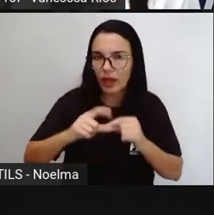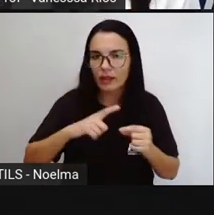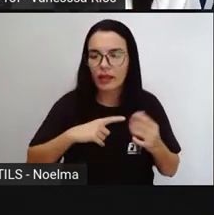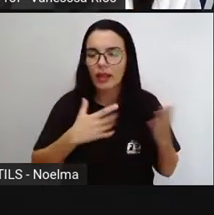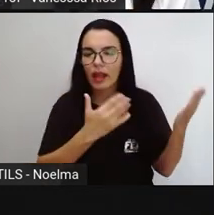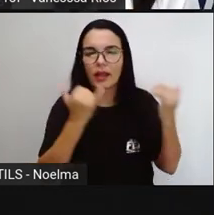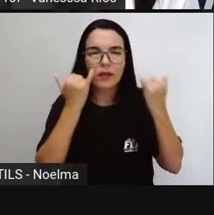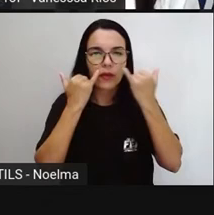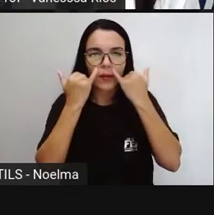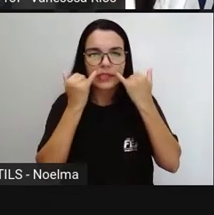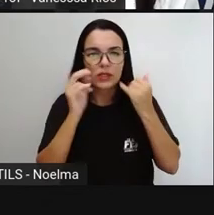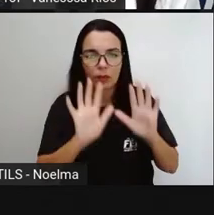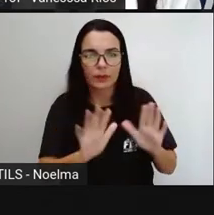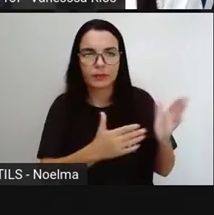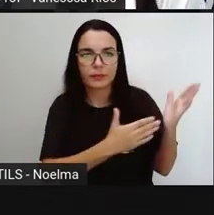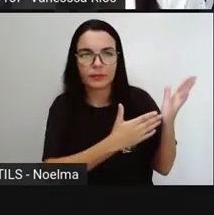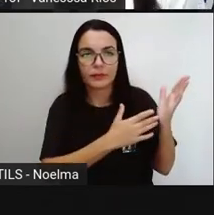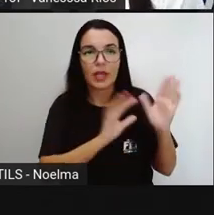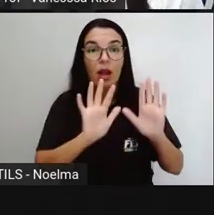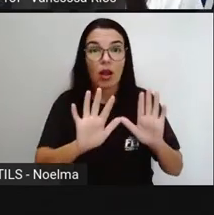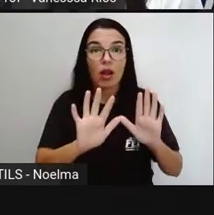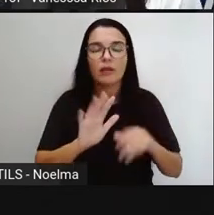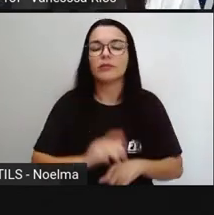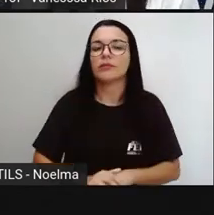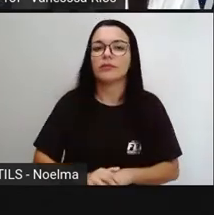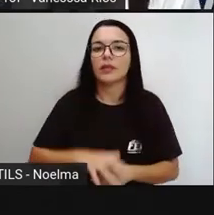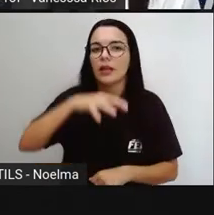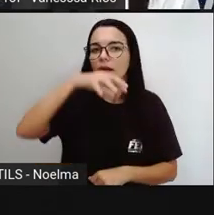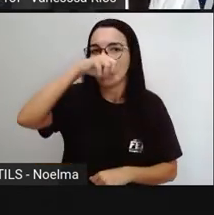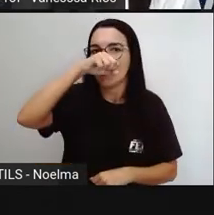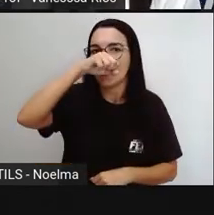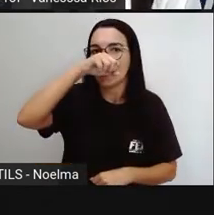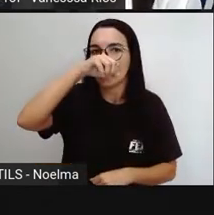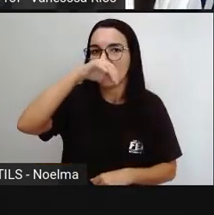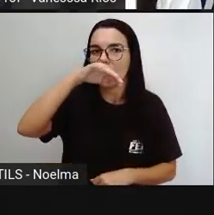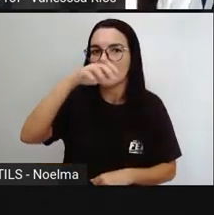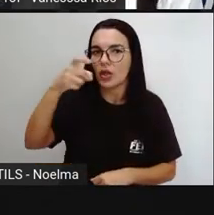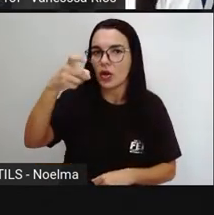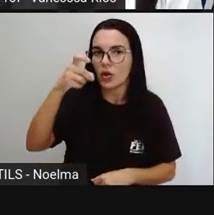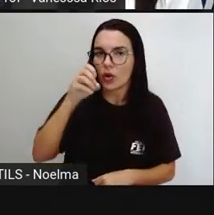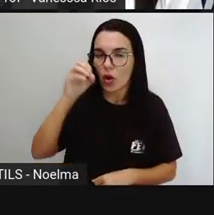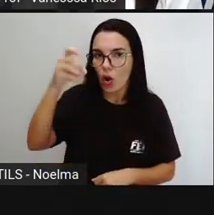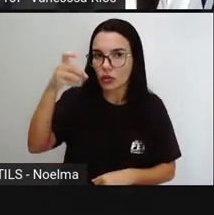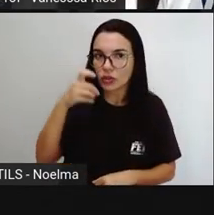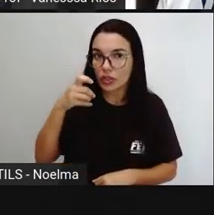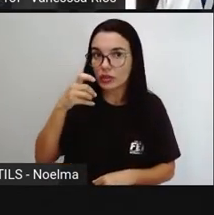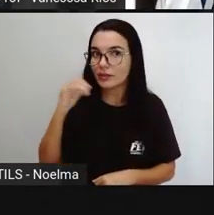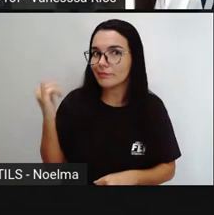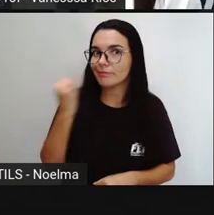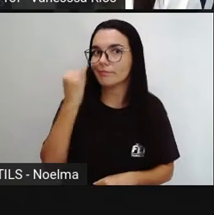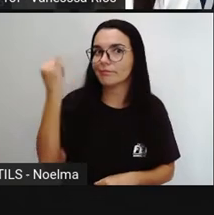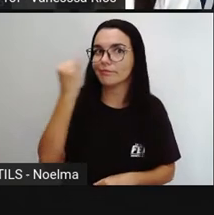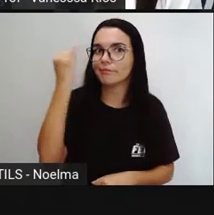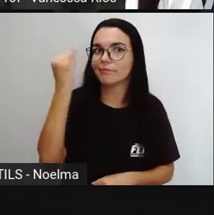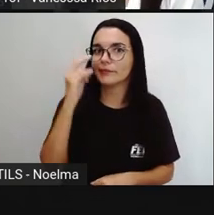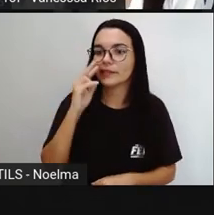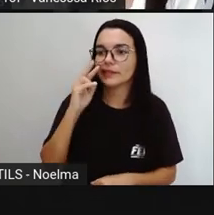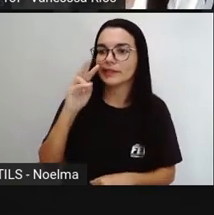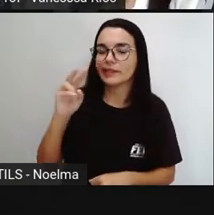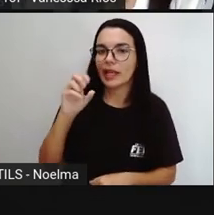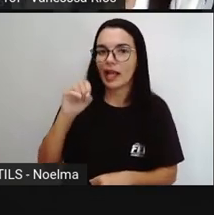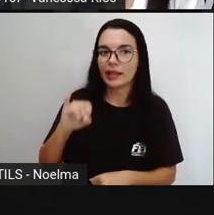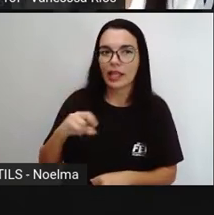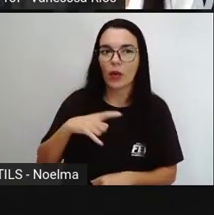informação para observar A saturação do oxigênio é um parâmetro vital para definir o índice de